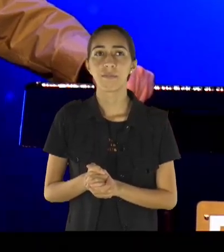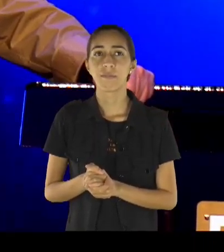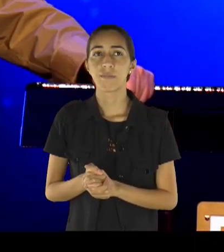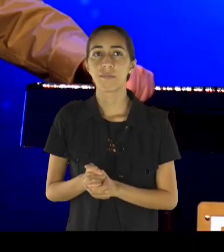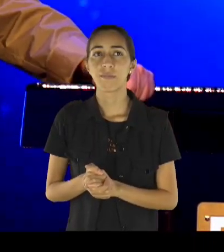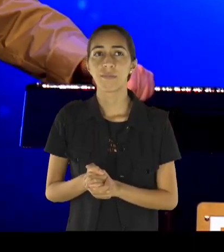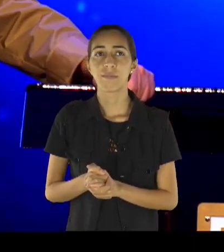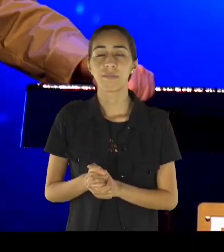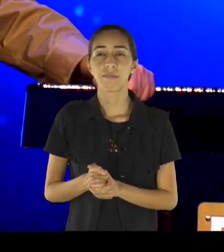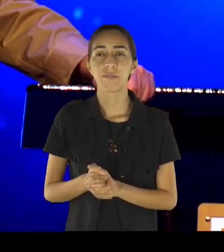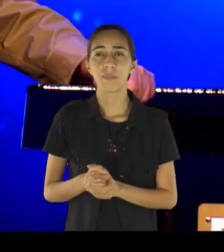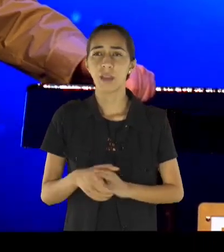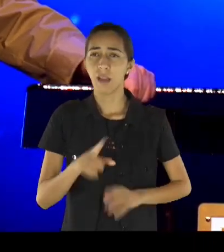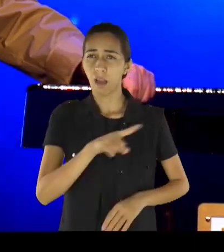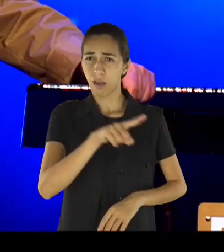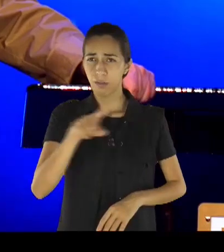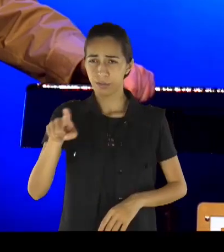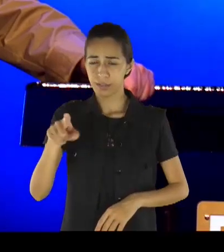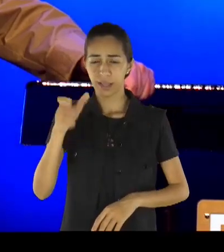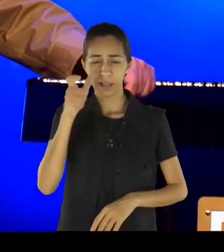e diga, Senhor Jesus,